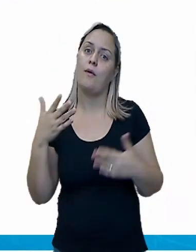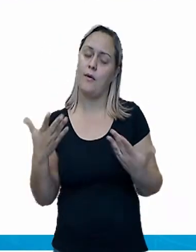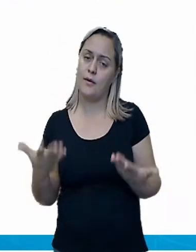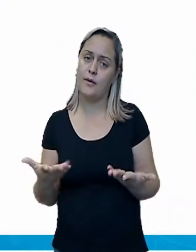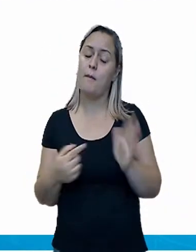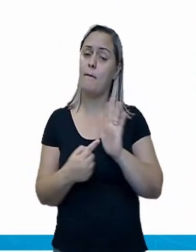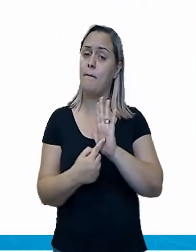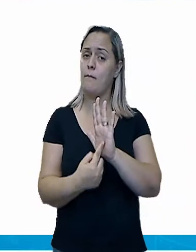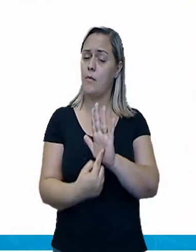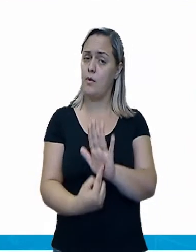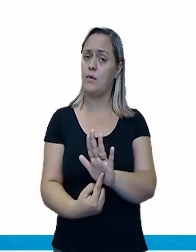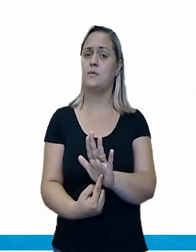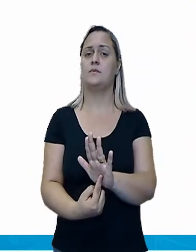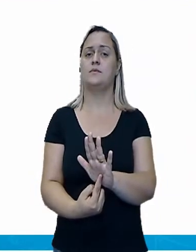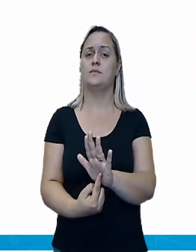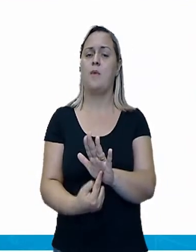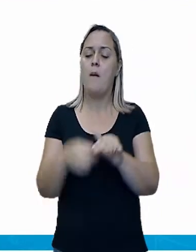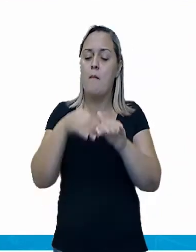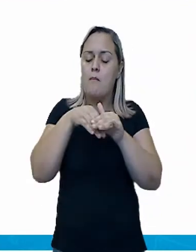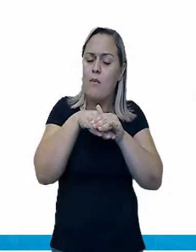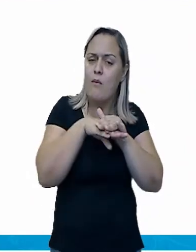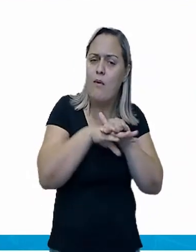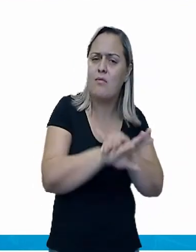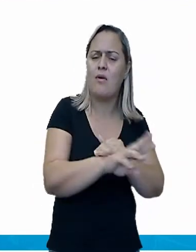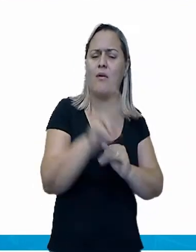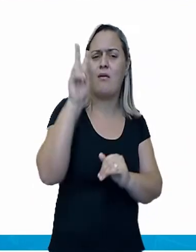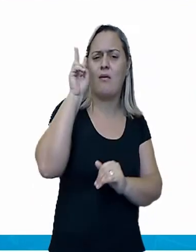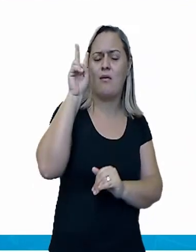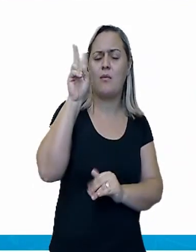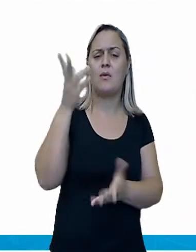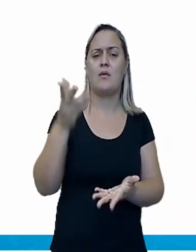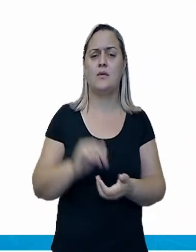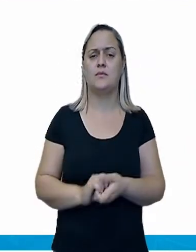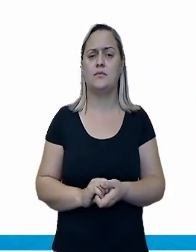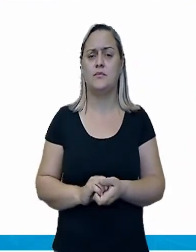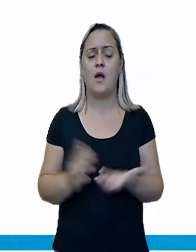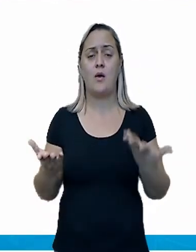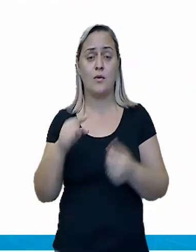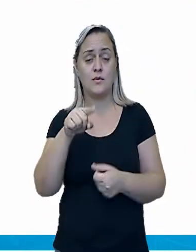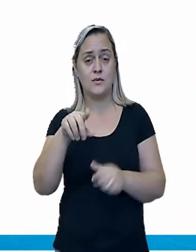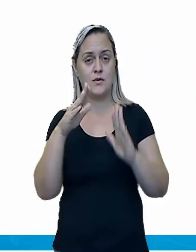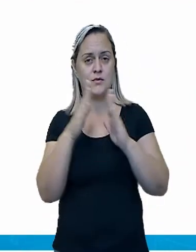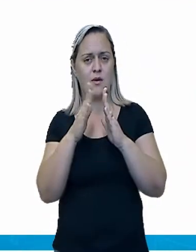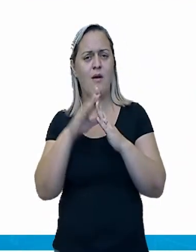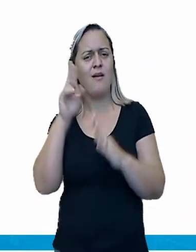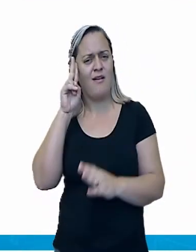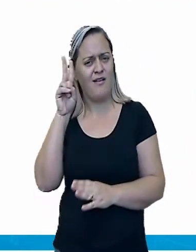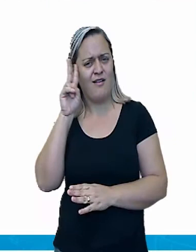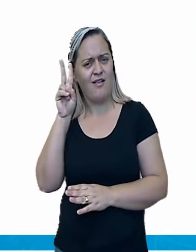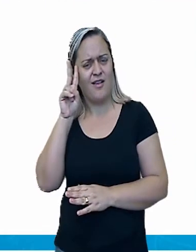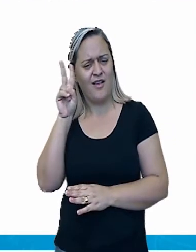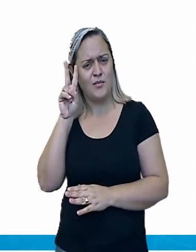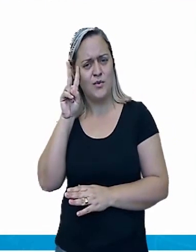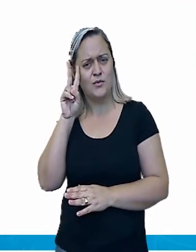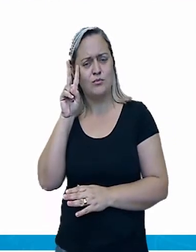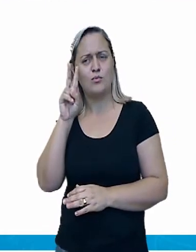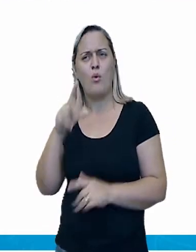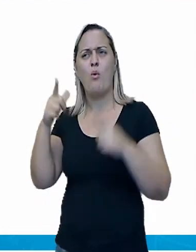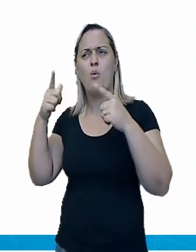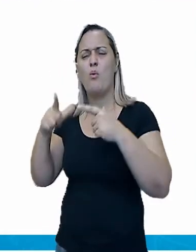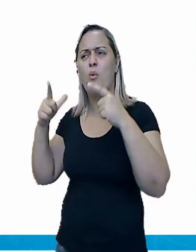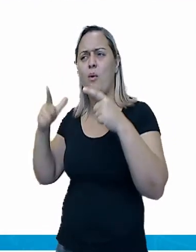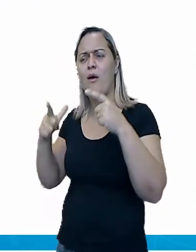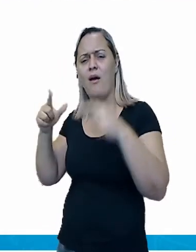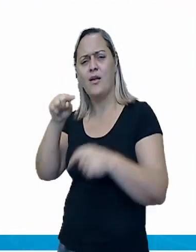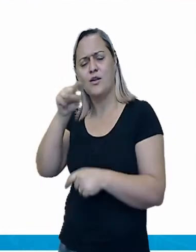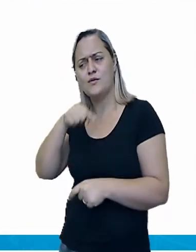é um resgate da nossa memória. Lembra você, em sua casa agora, de algum momento gostoso que você passou. Aí você diz, ah, eu